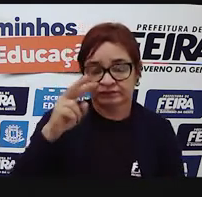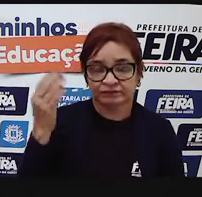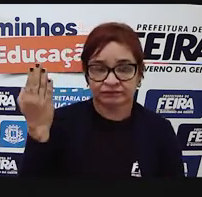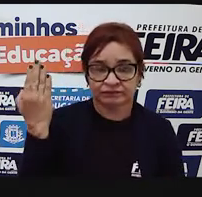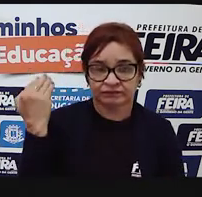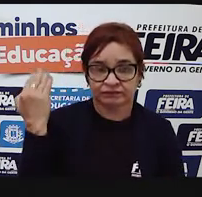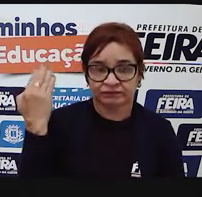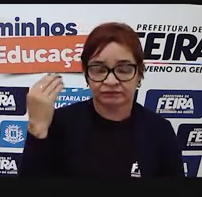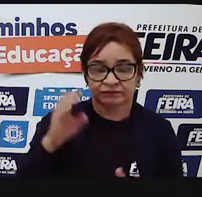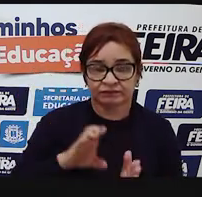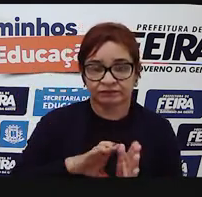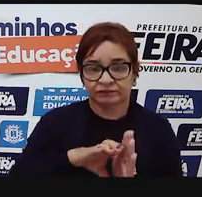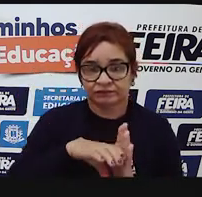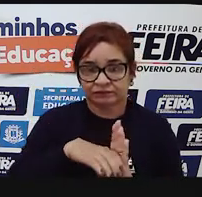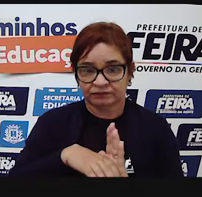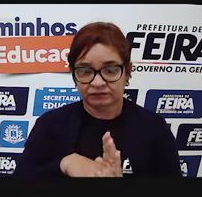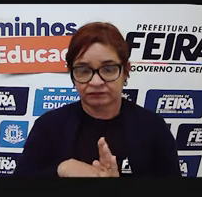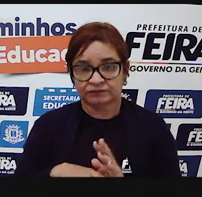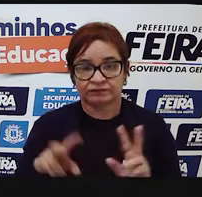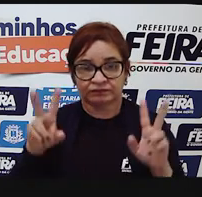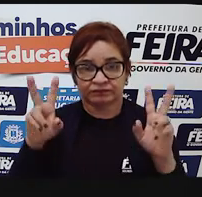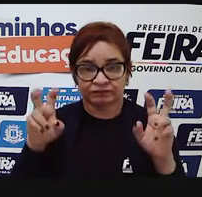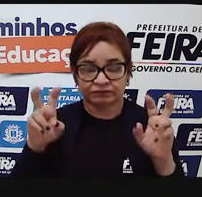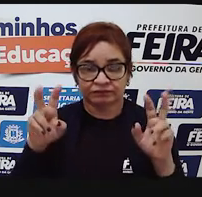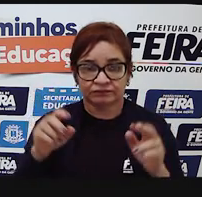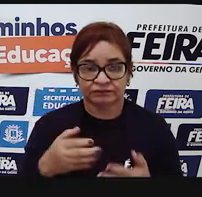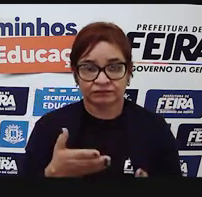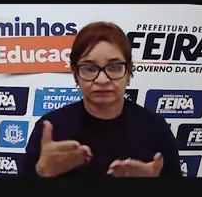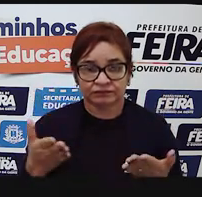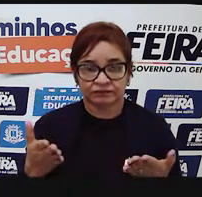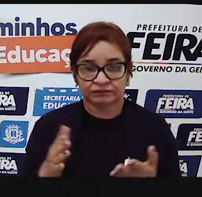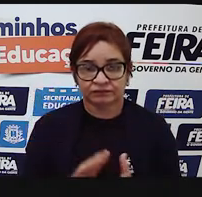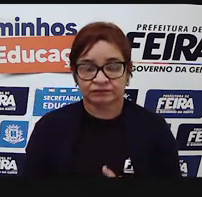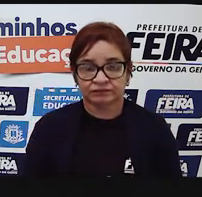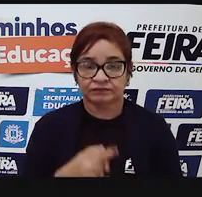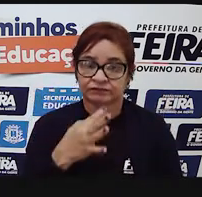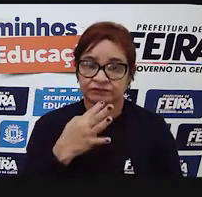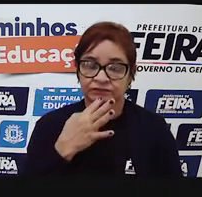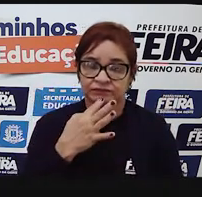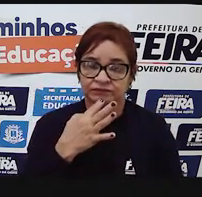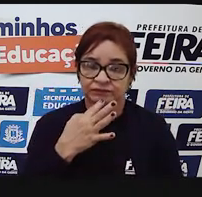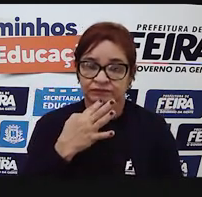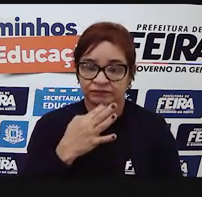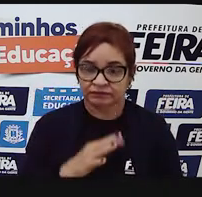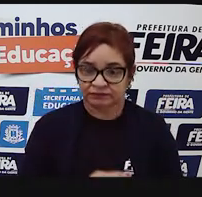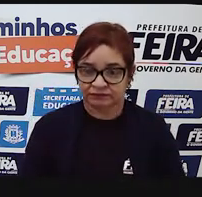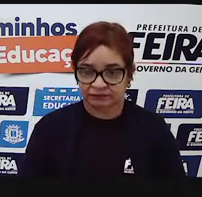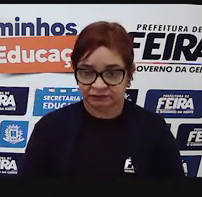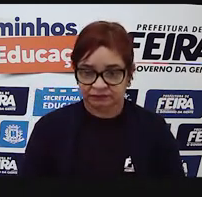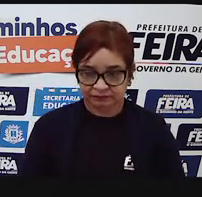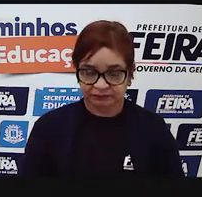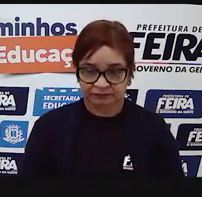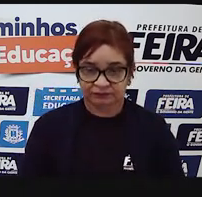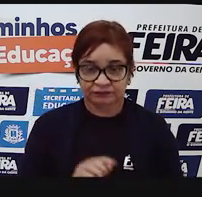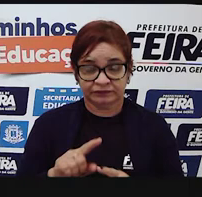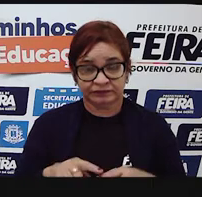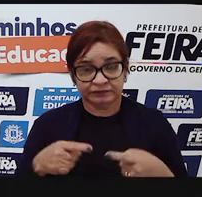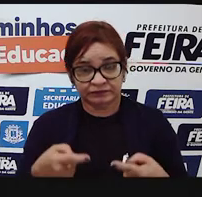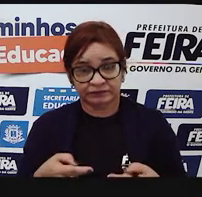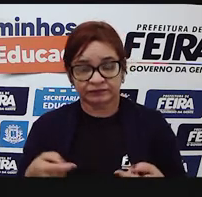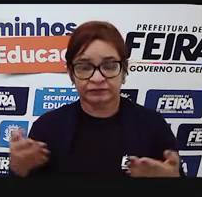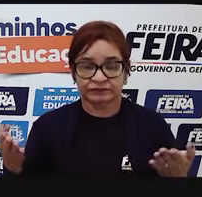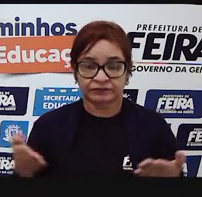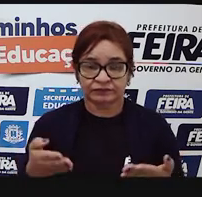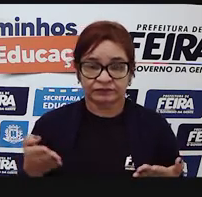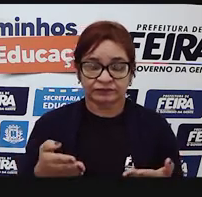conteúdos, em determinados assuntos, que vocês já têm conhecimento, mas que agora eu vou